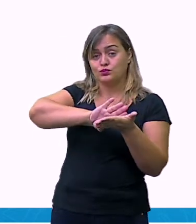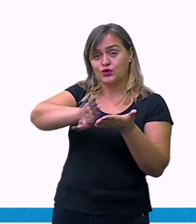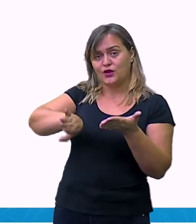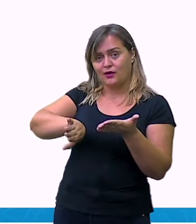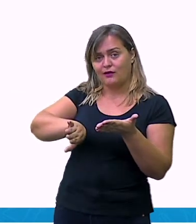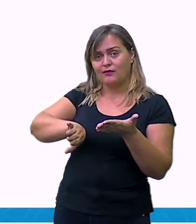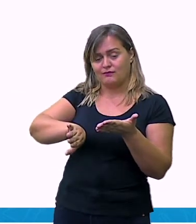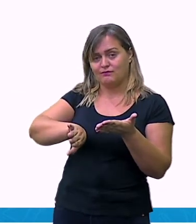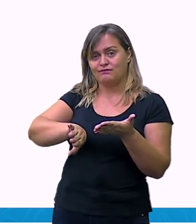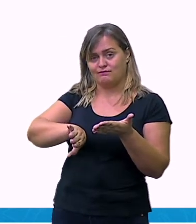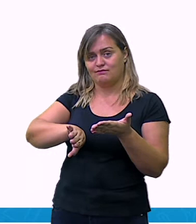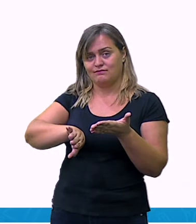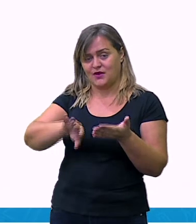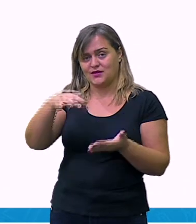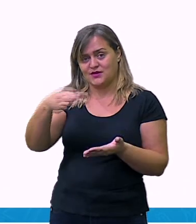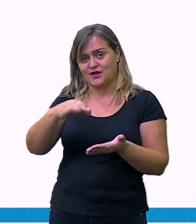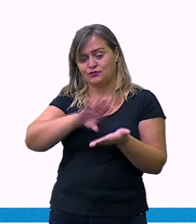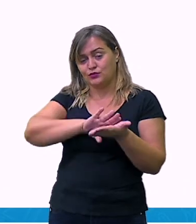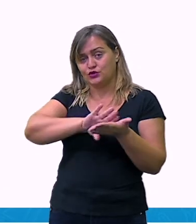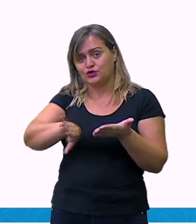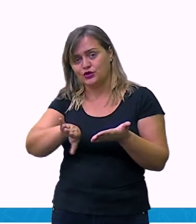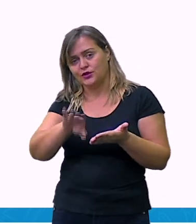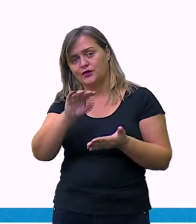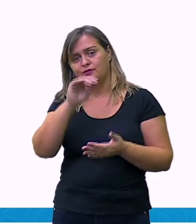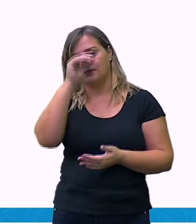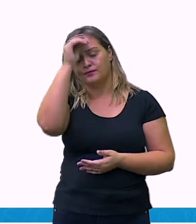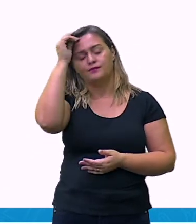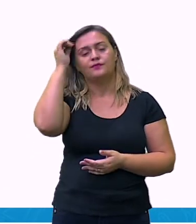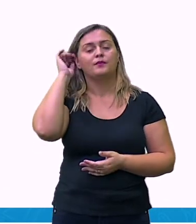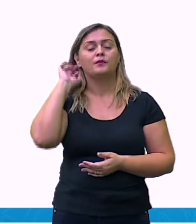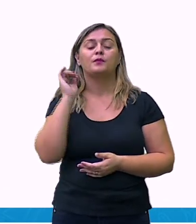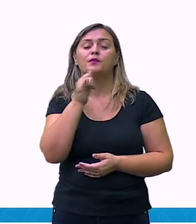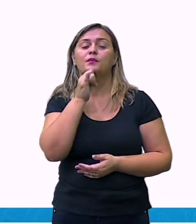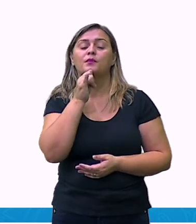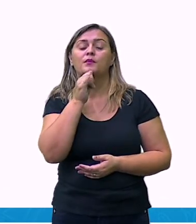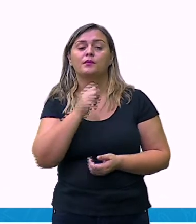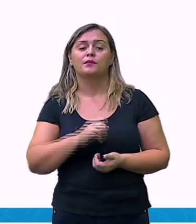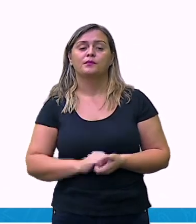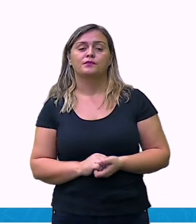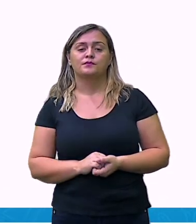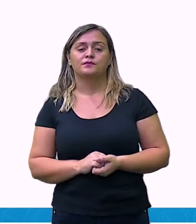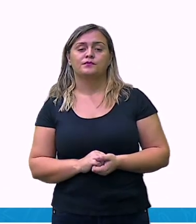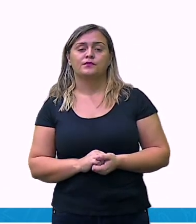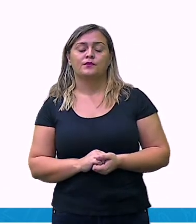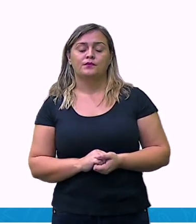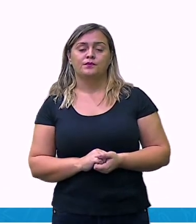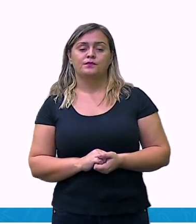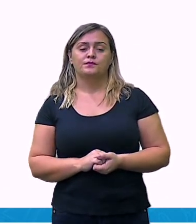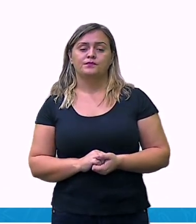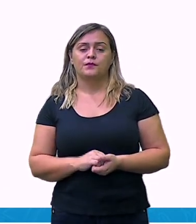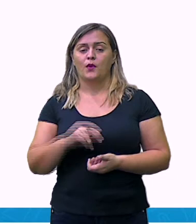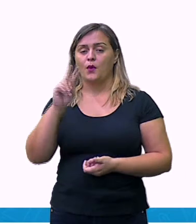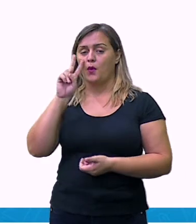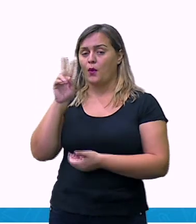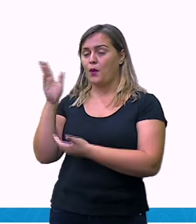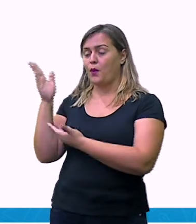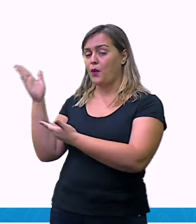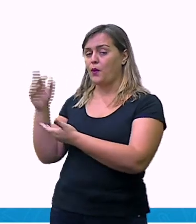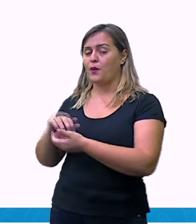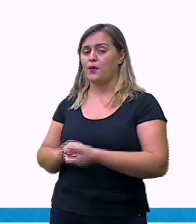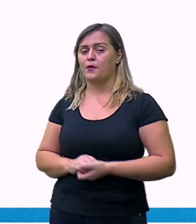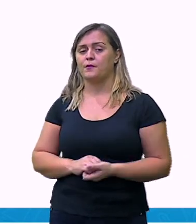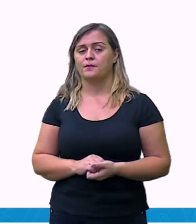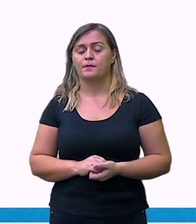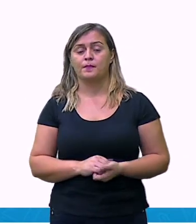menos aquele valor. E 40% de cem, vão ser o quê? Coloquei a continha aqui para vocês. Olha,